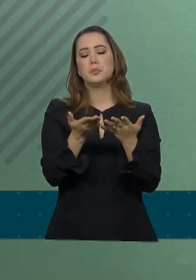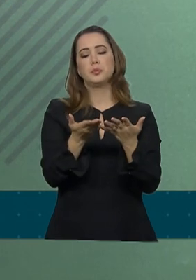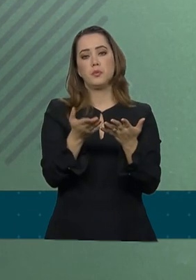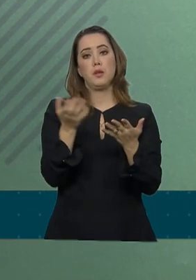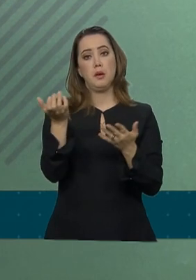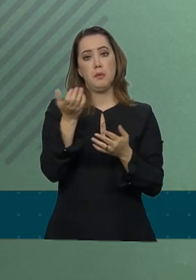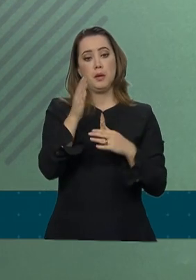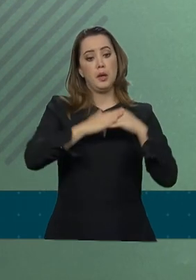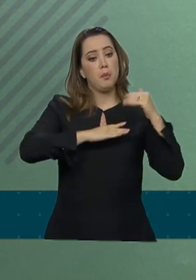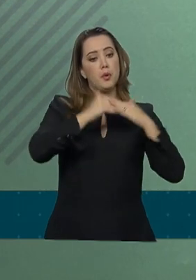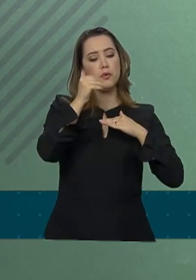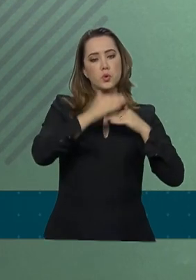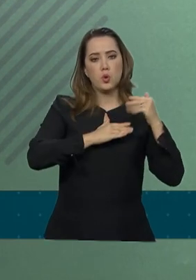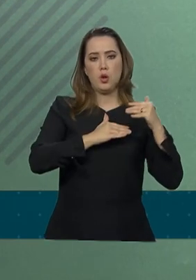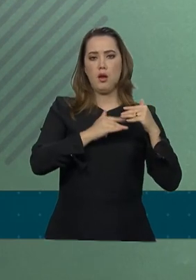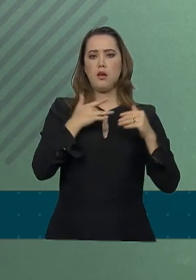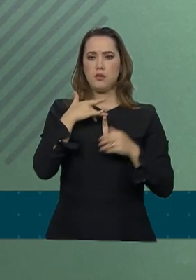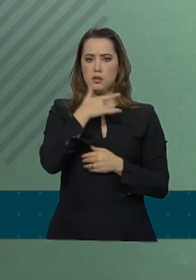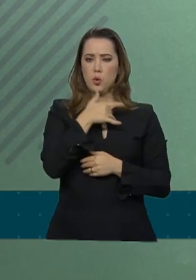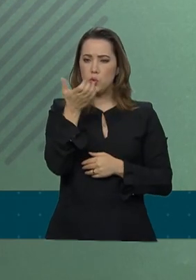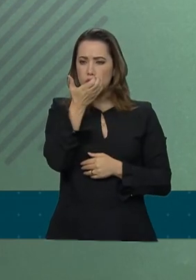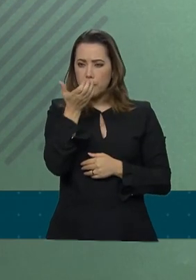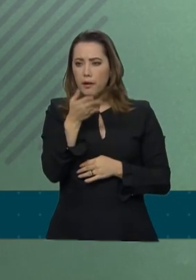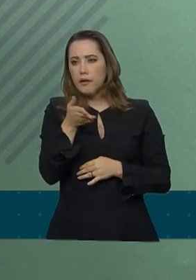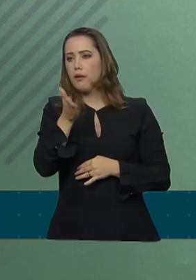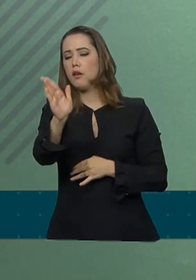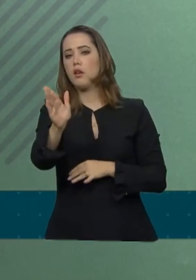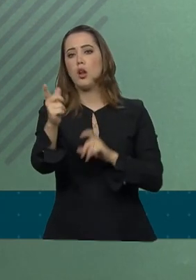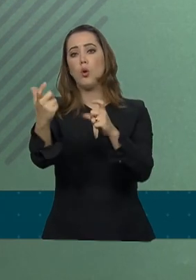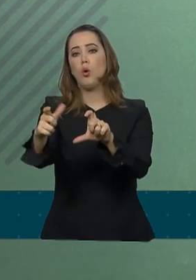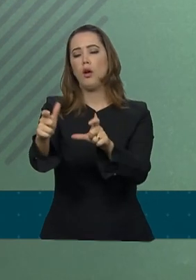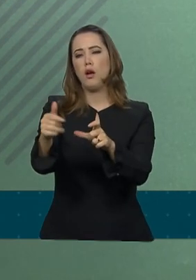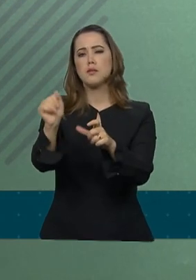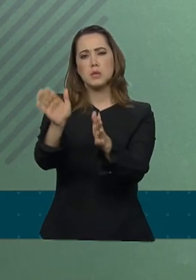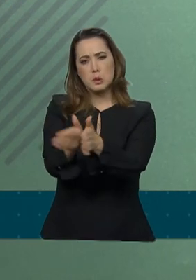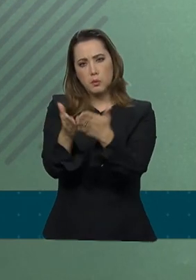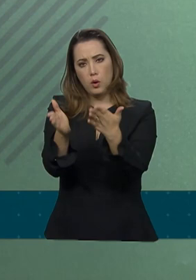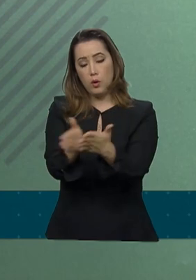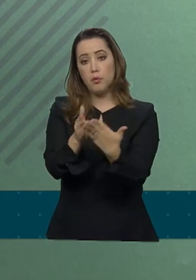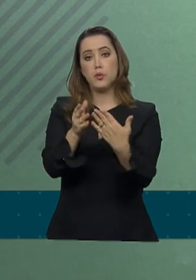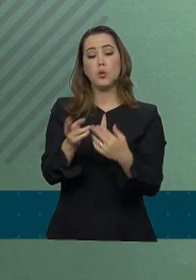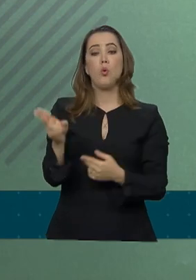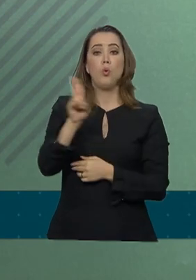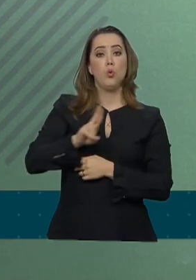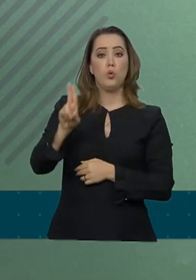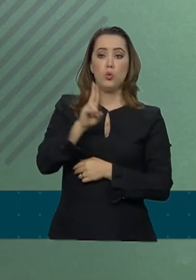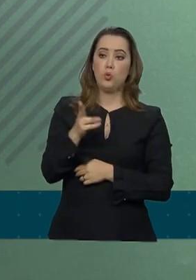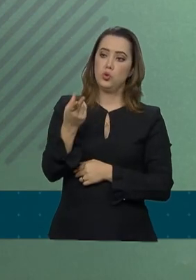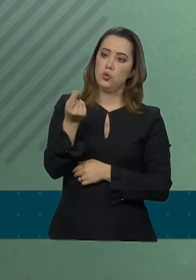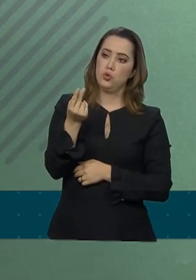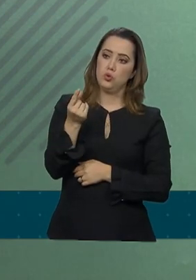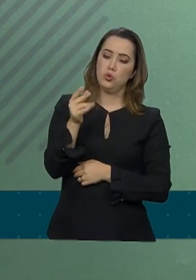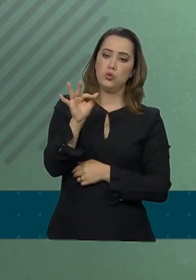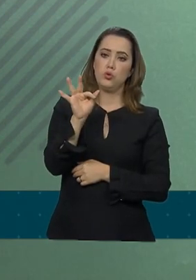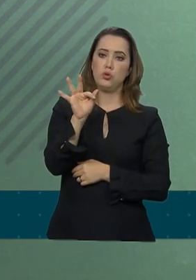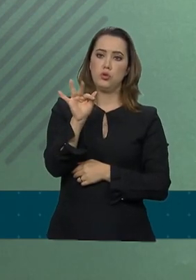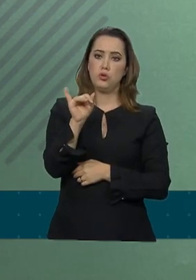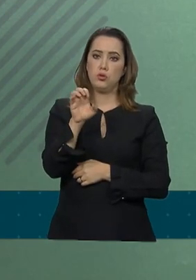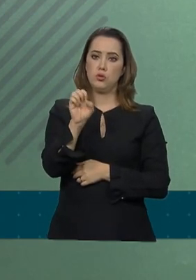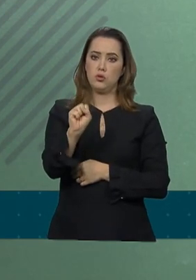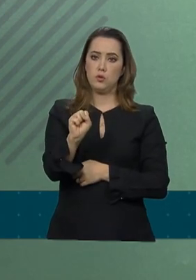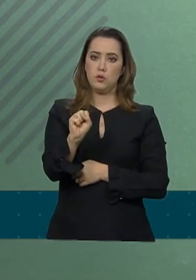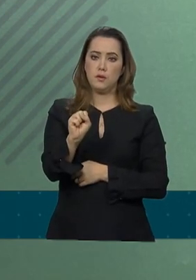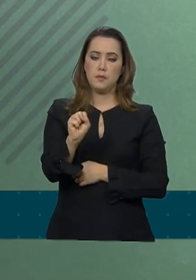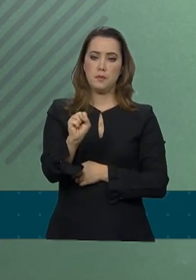profissionais de saúde a áreas mais carentes. Análise do uso do fundo de financiamento estudantil